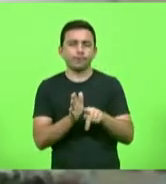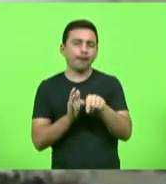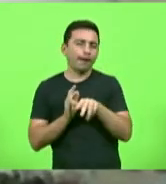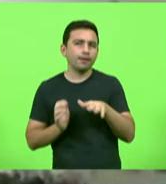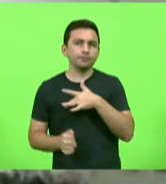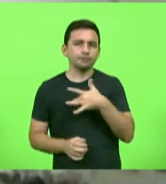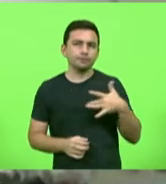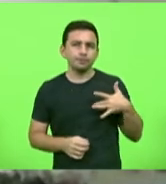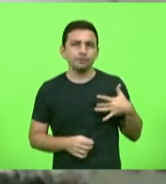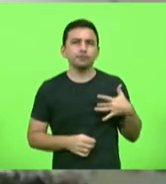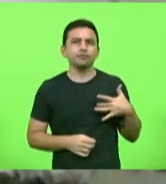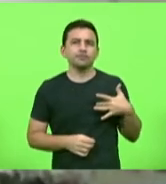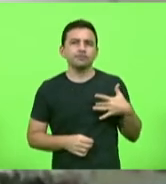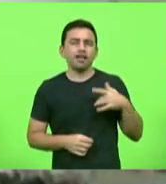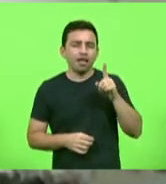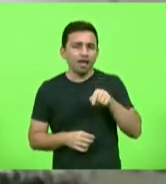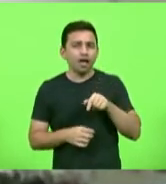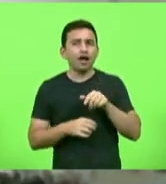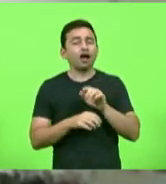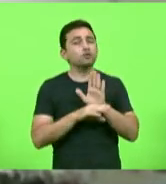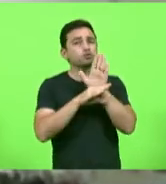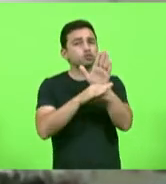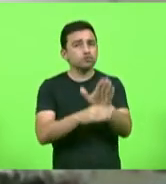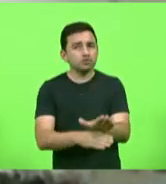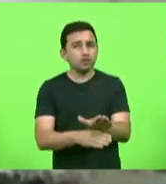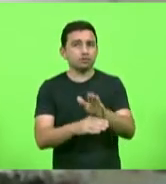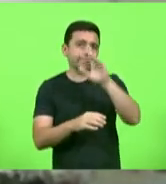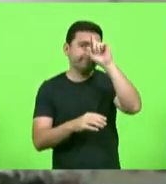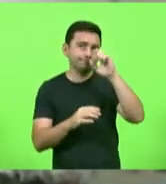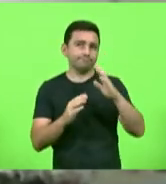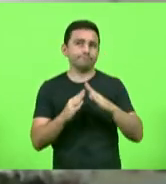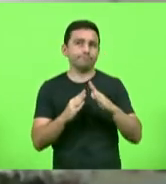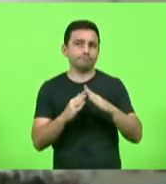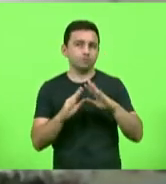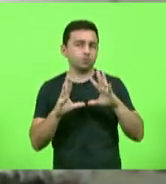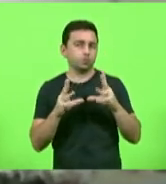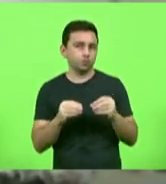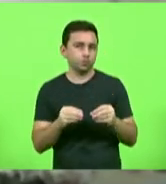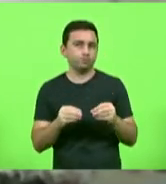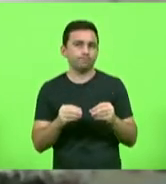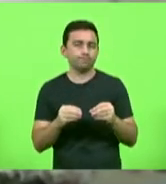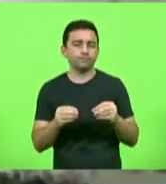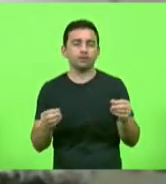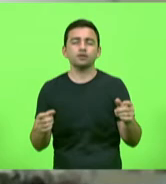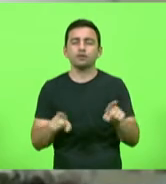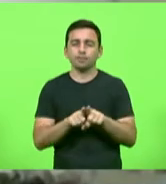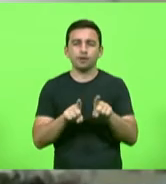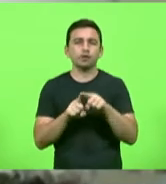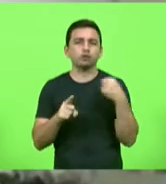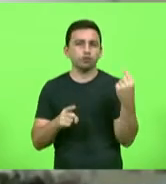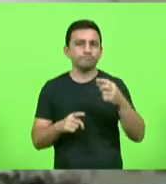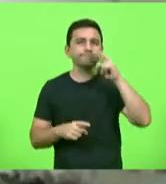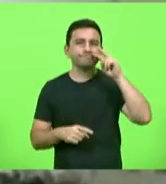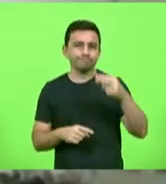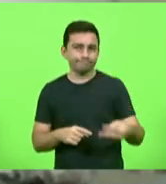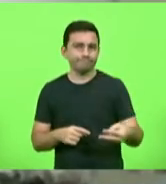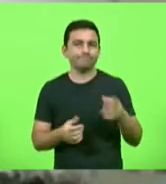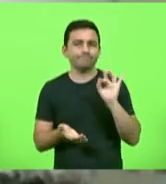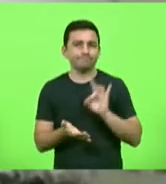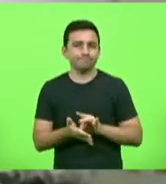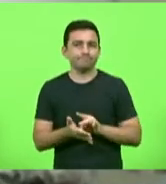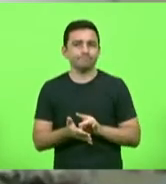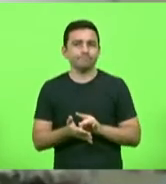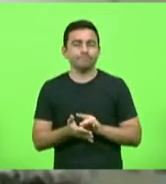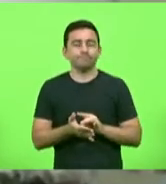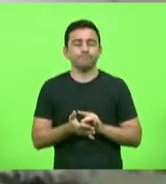para o socorro aos hospitais então fica aqui também o nosso reconhecimento então eu